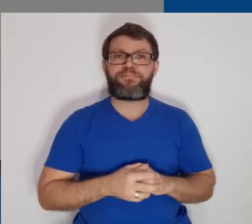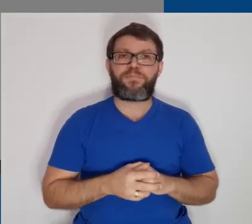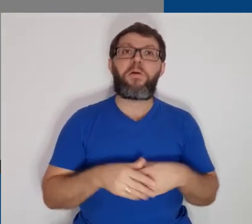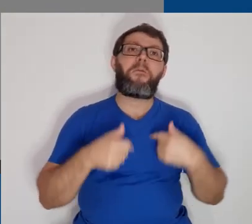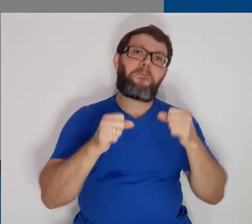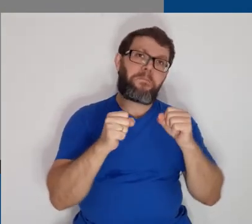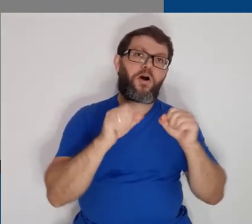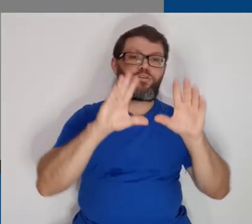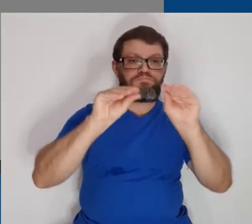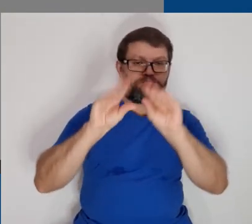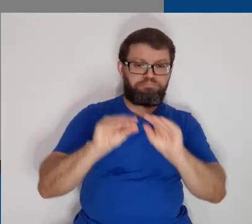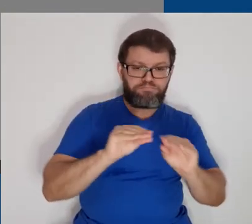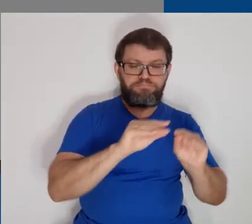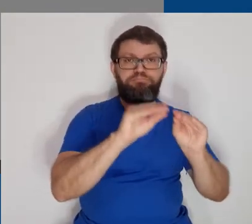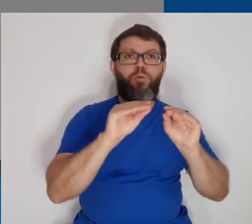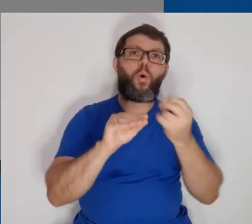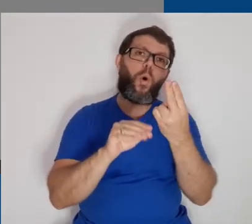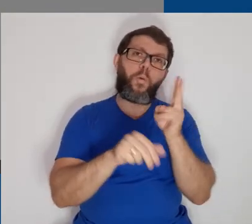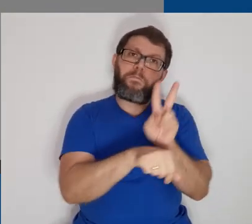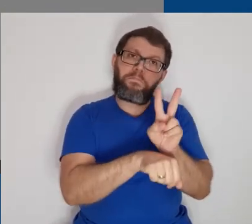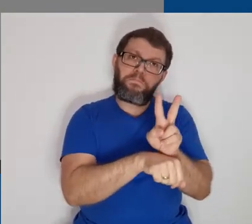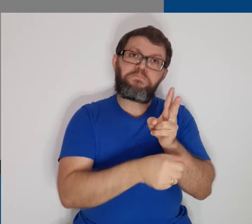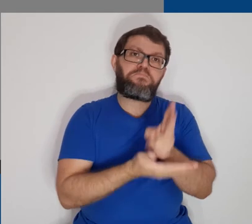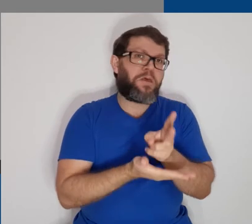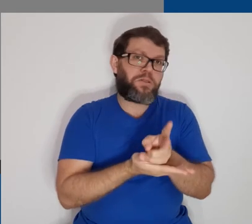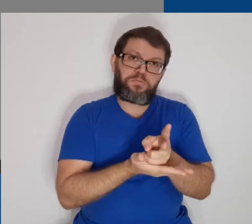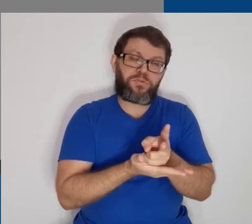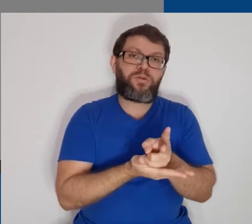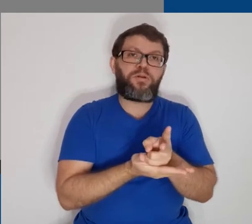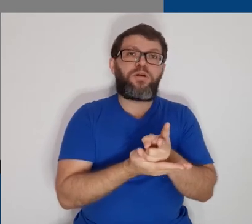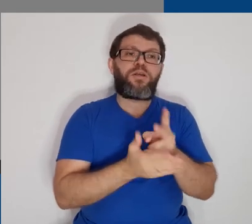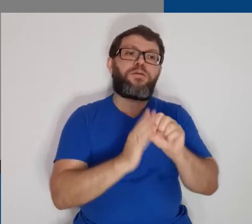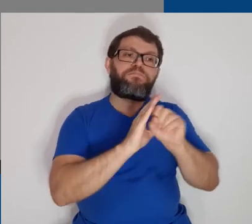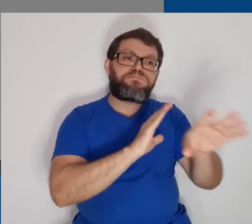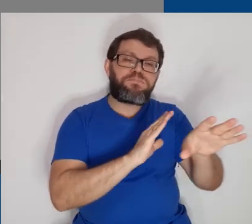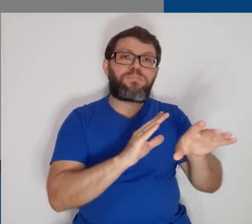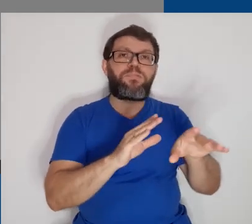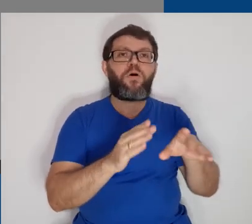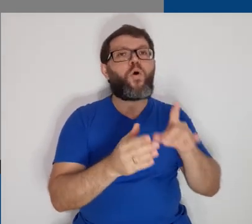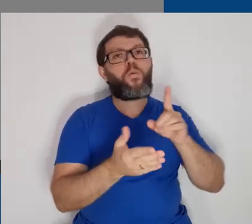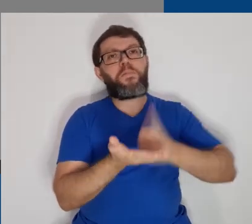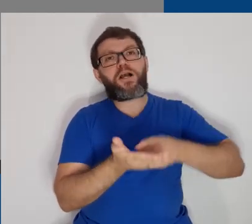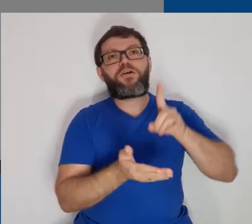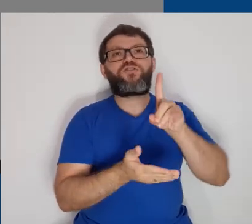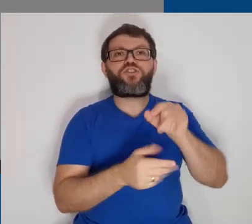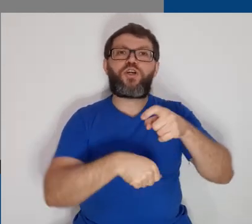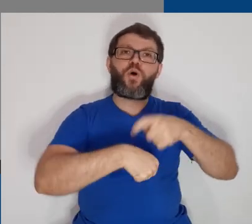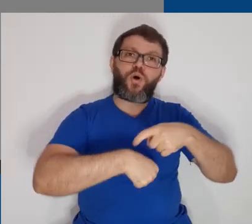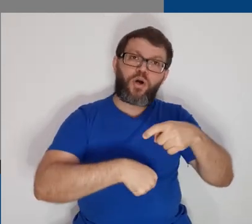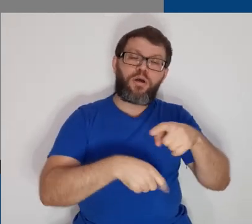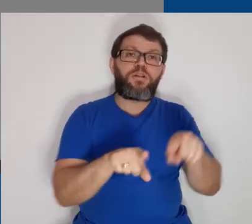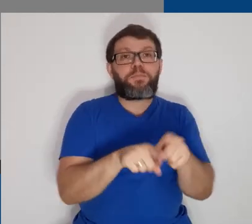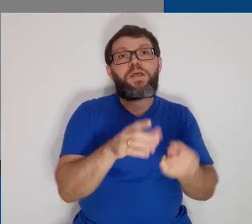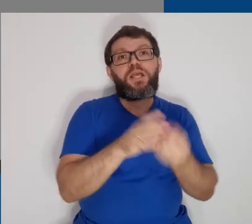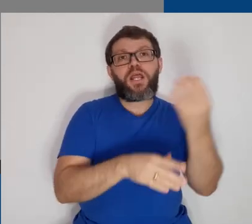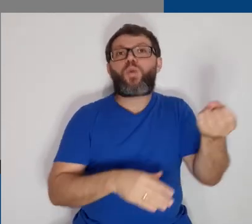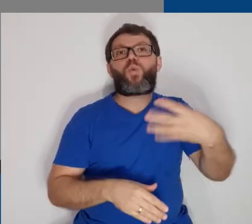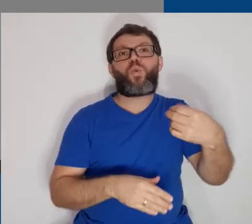Podemos fazer alterações ou manter como está e postar, programar e também criar um novo rascunho.